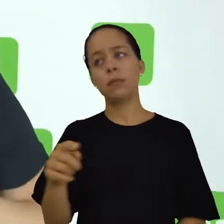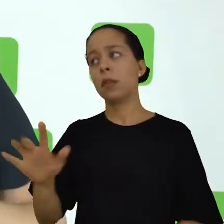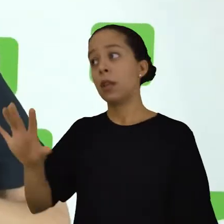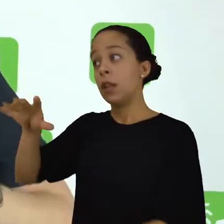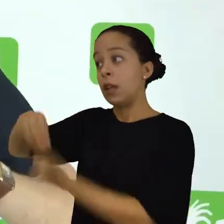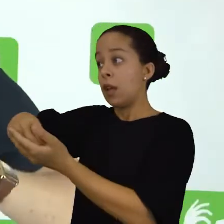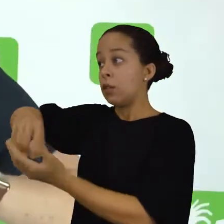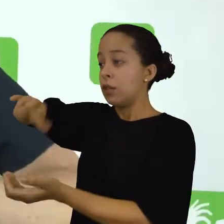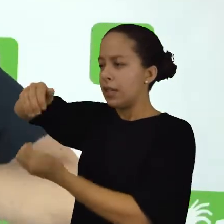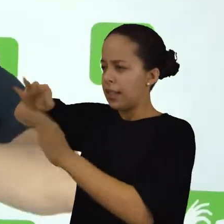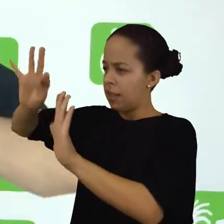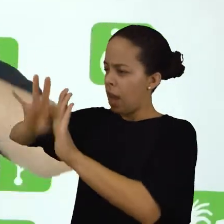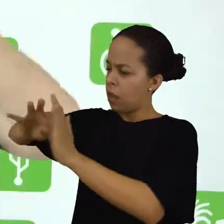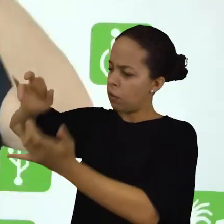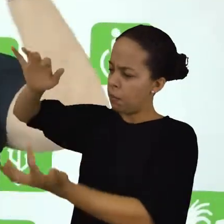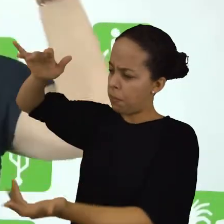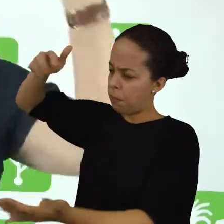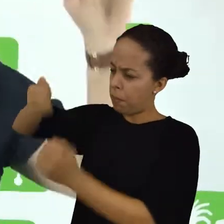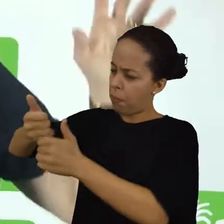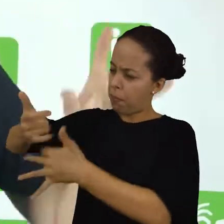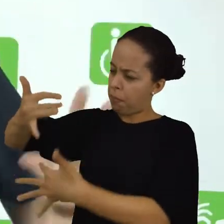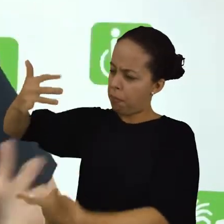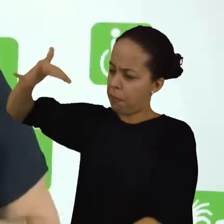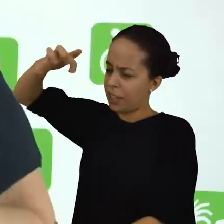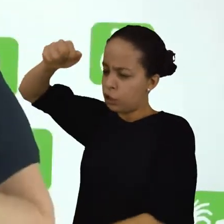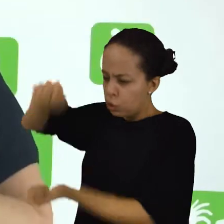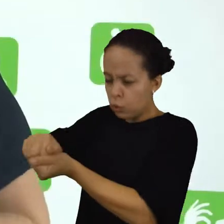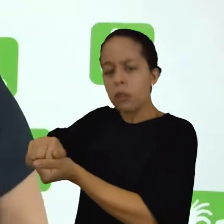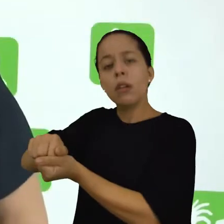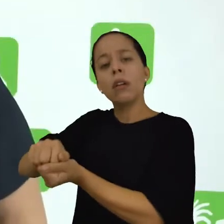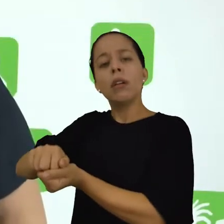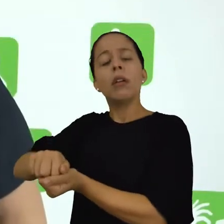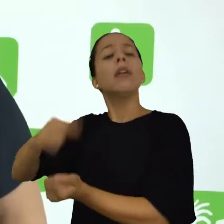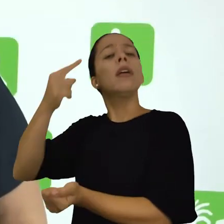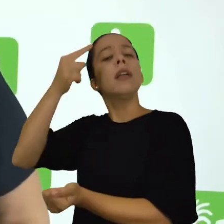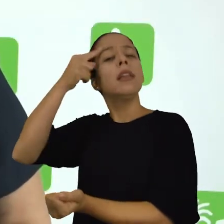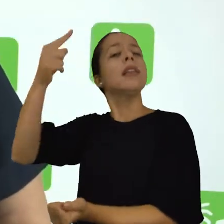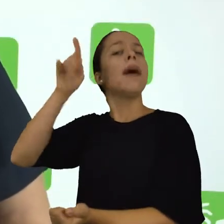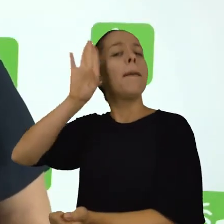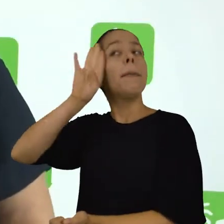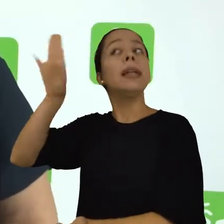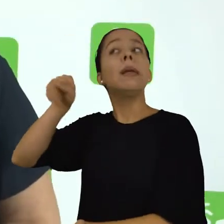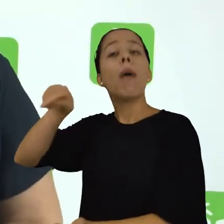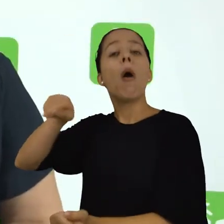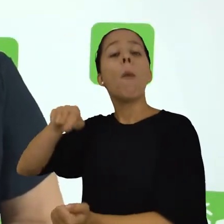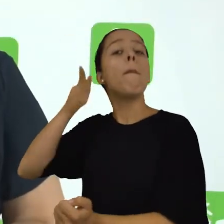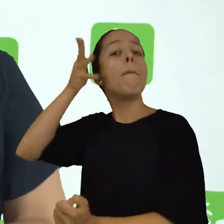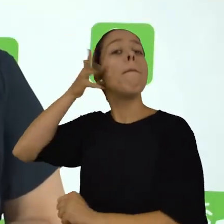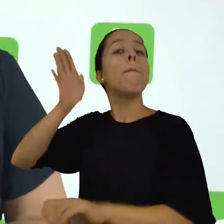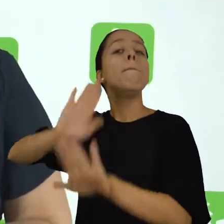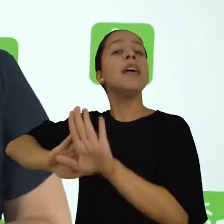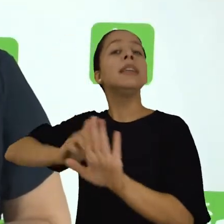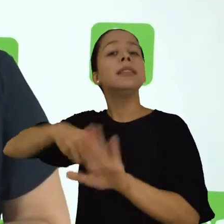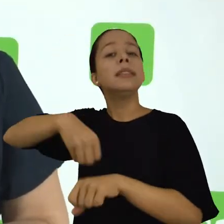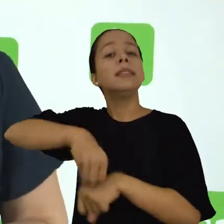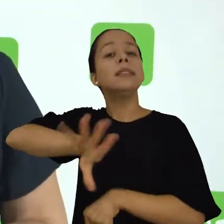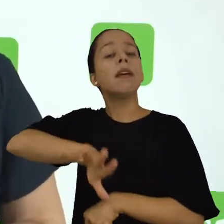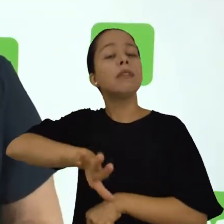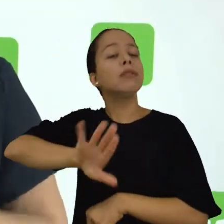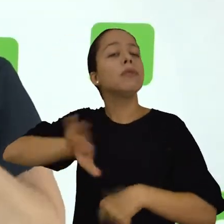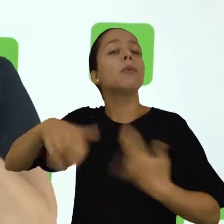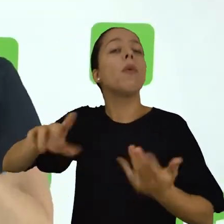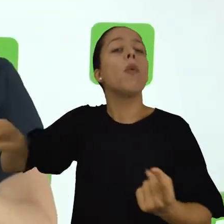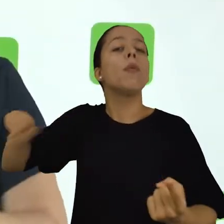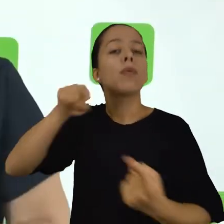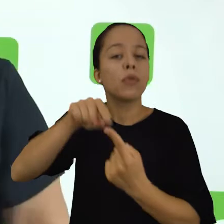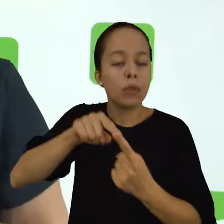fazer um resumo das ideias gerais a partir do próprio texto, do que você e da informação